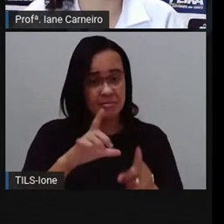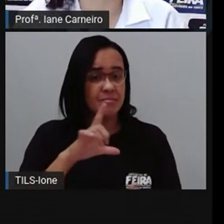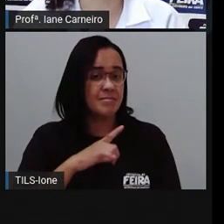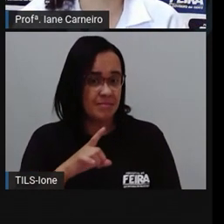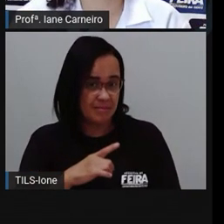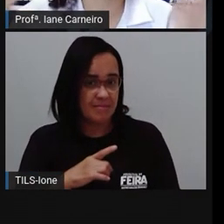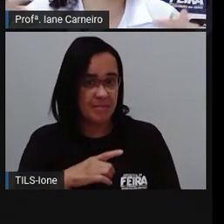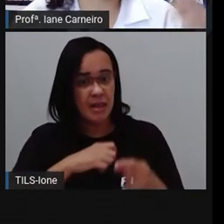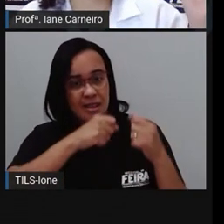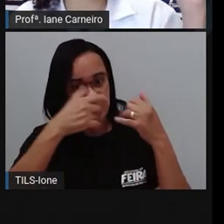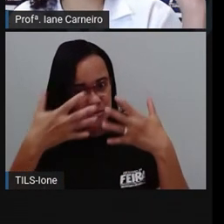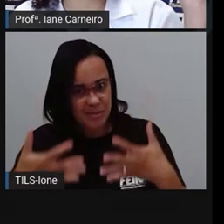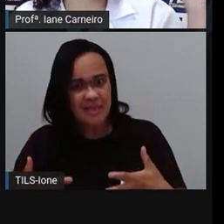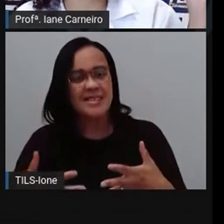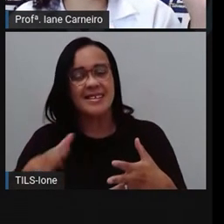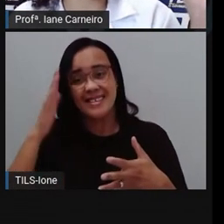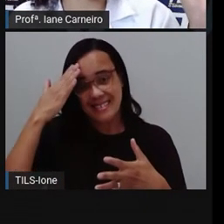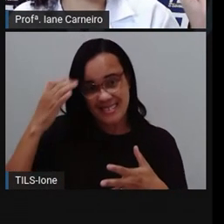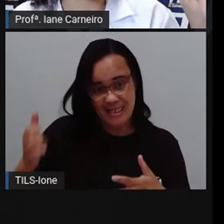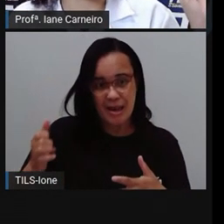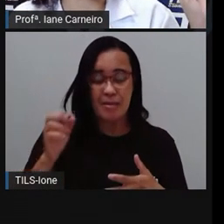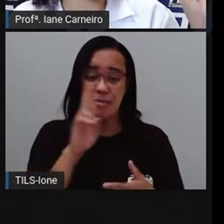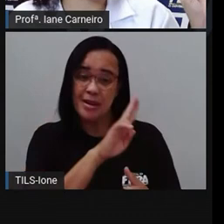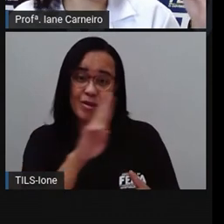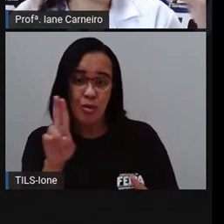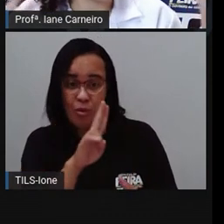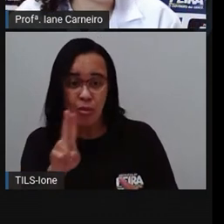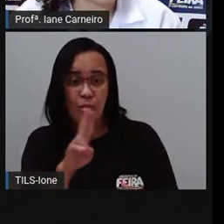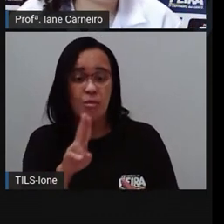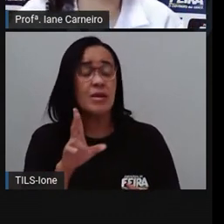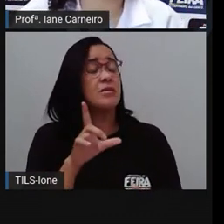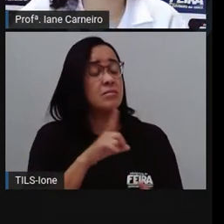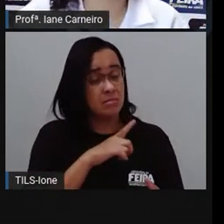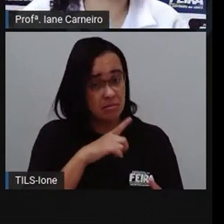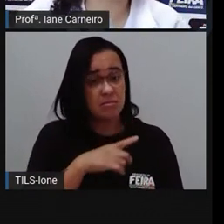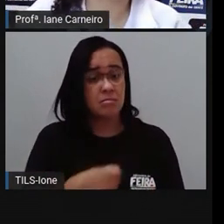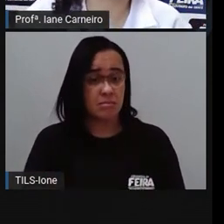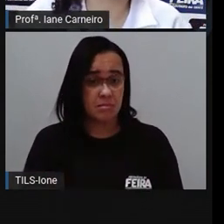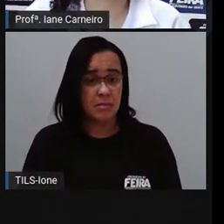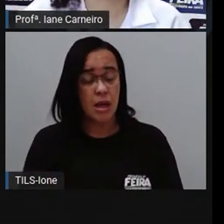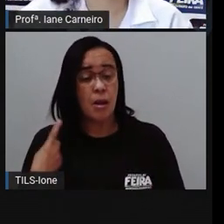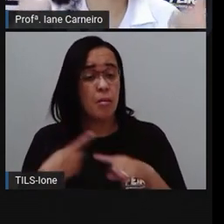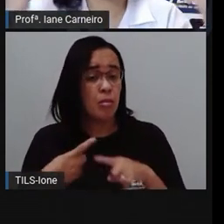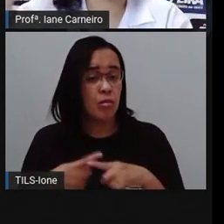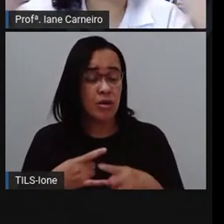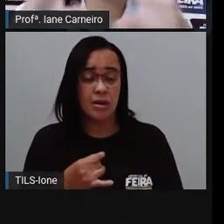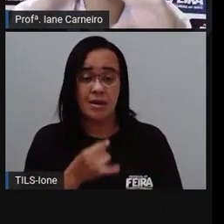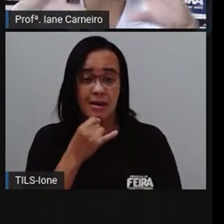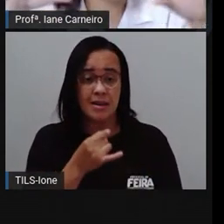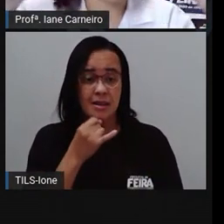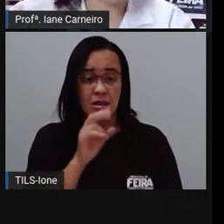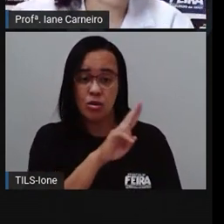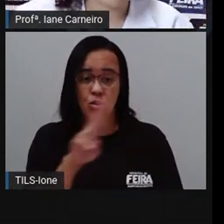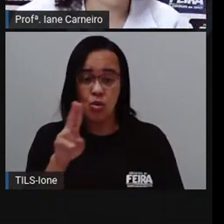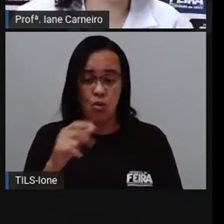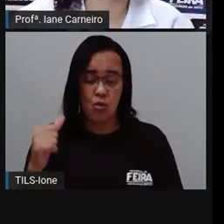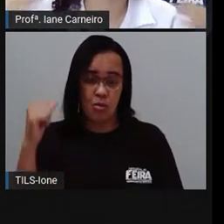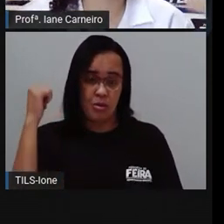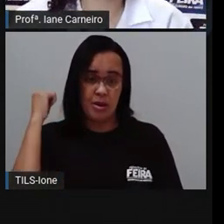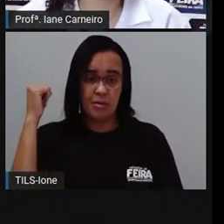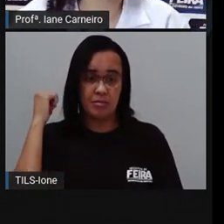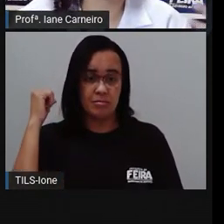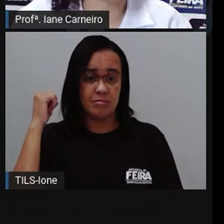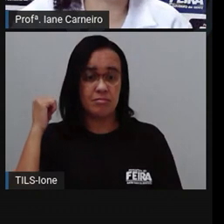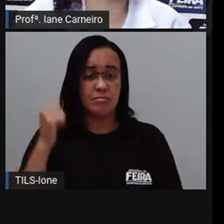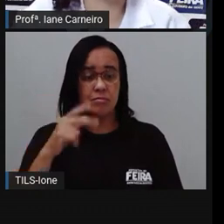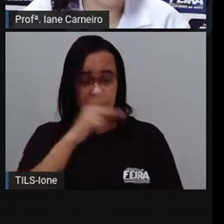dizer algo. Então, por exemplo, esse nome que está aqui atrás da pró, ele está representando algo, né? Na rua, as placas das ruas